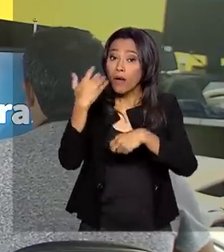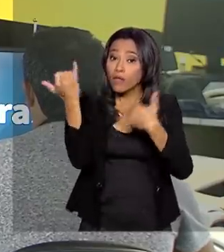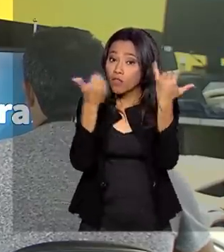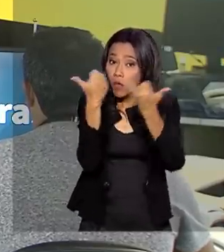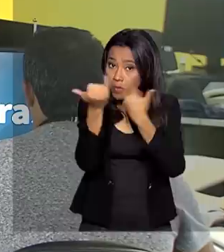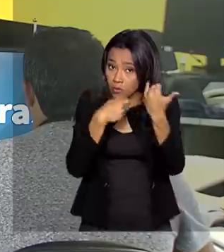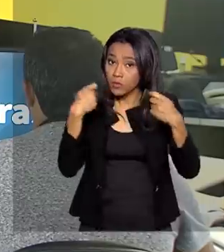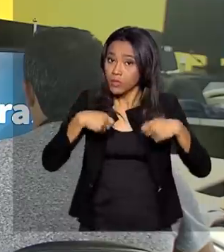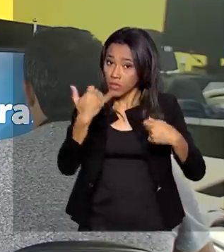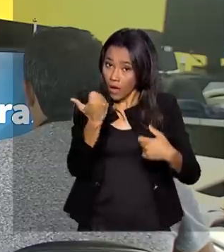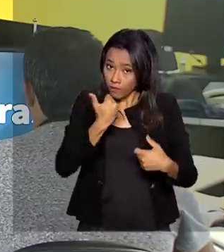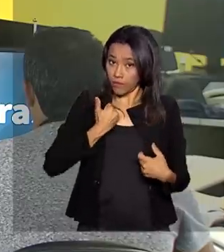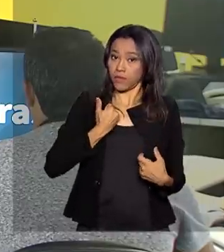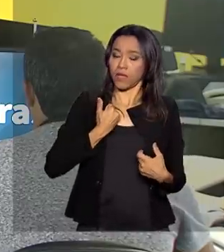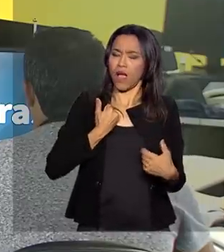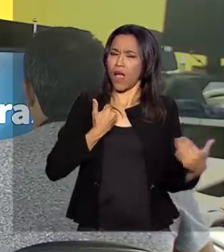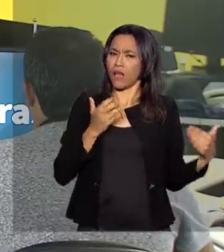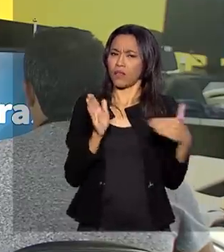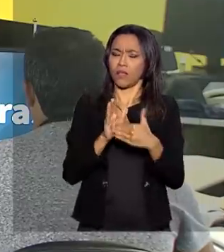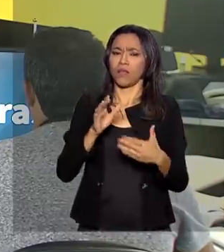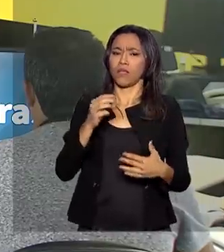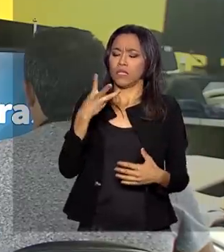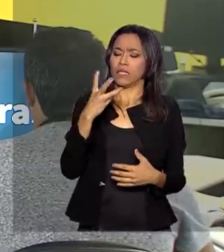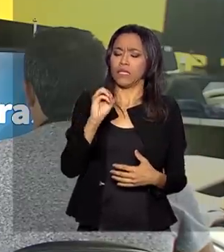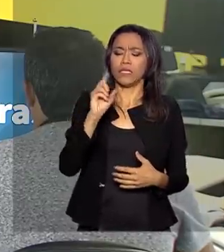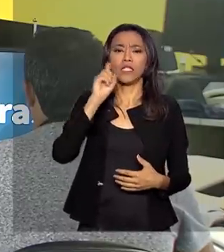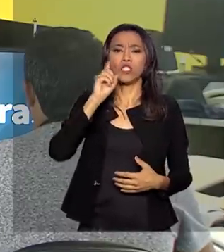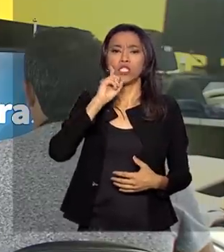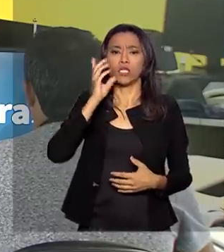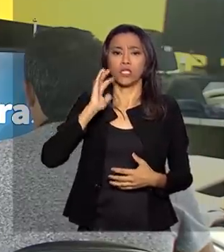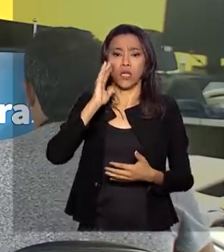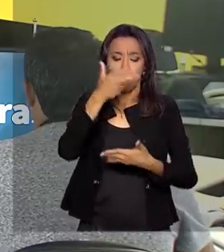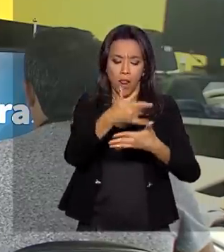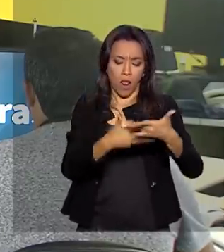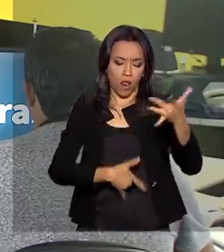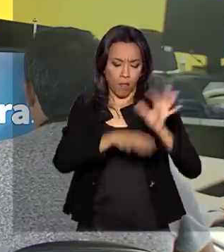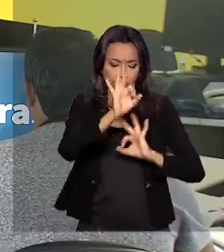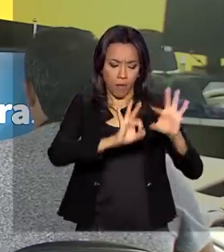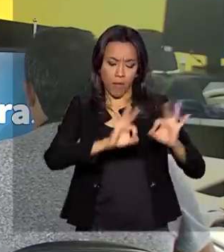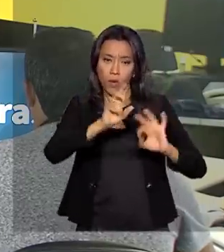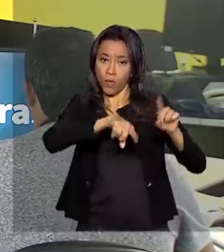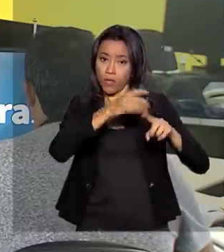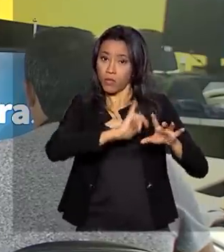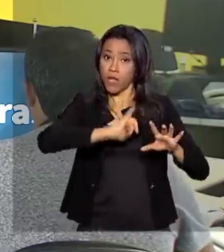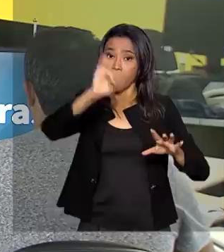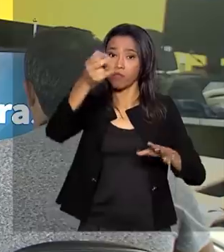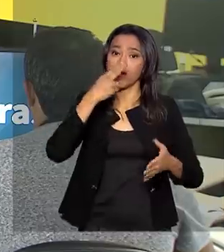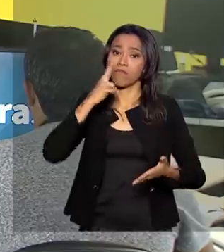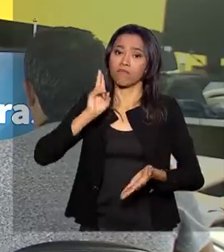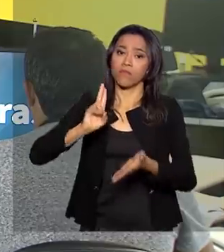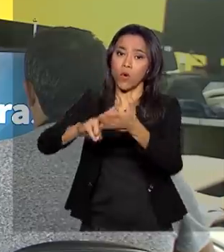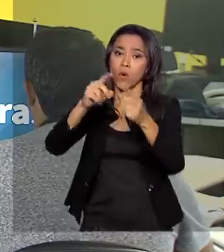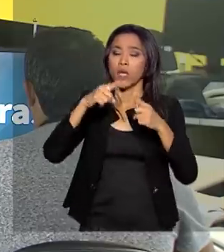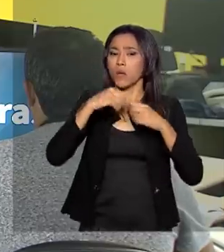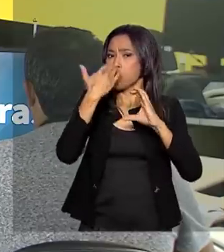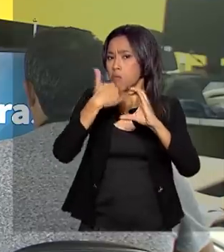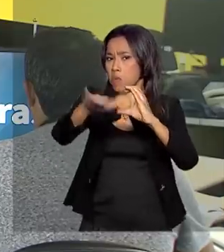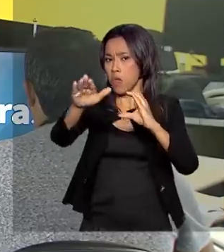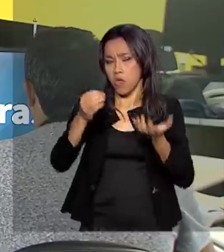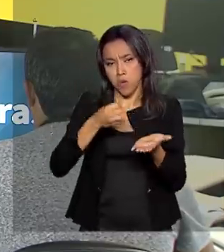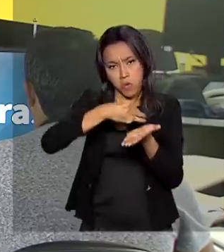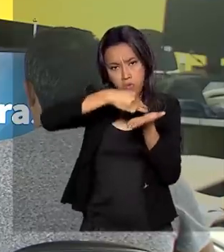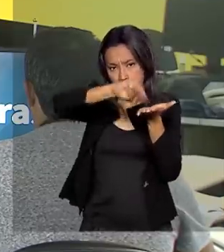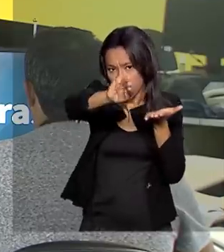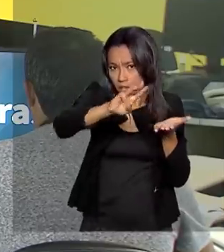notificação deve acontecer até 30 dias após a elaboração da lista e pode ser por correio, e-mail ou SMS. O